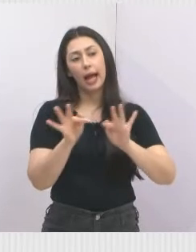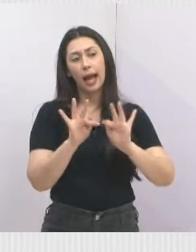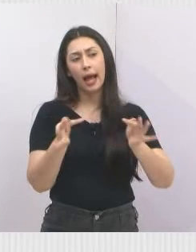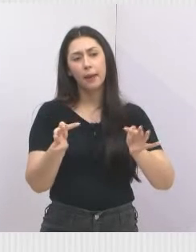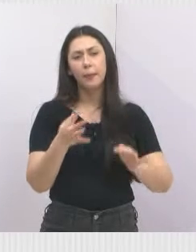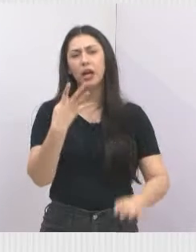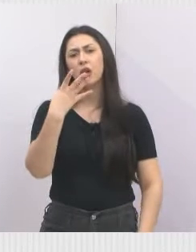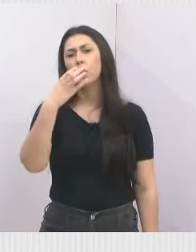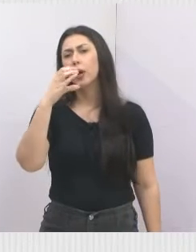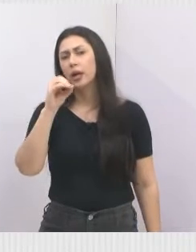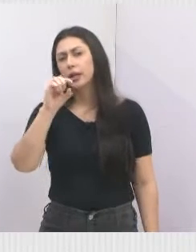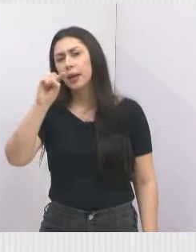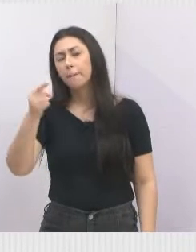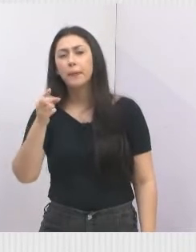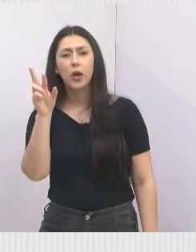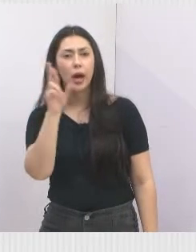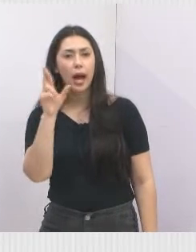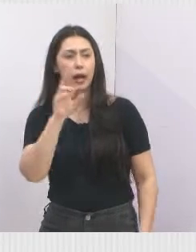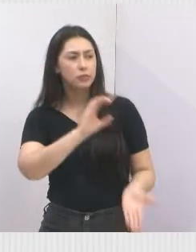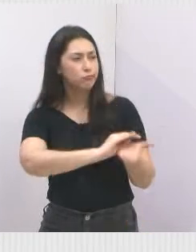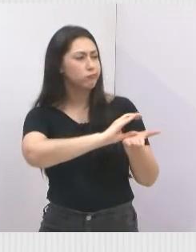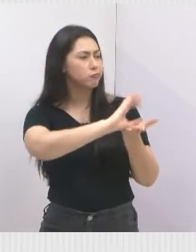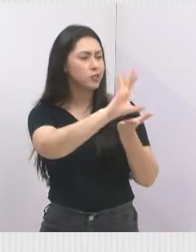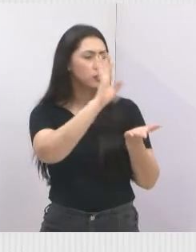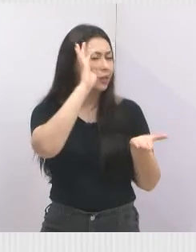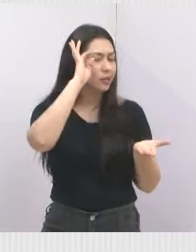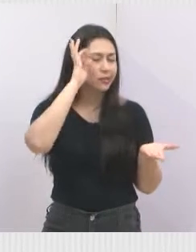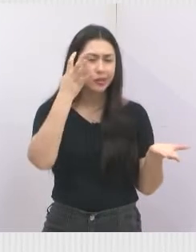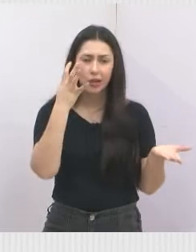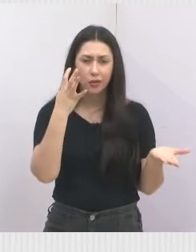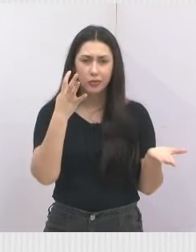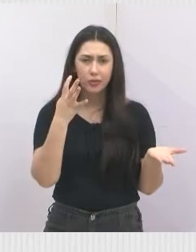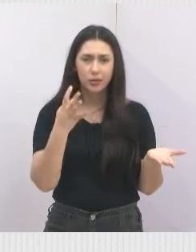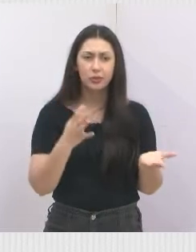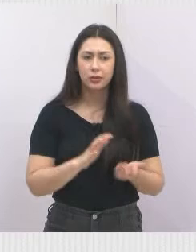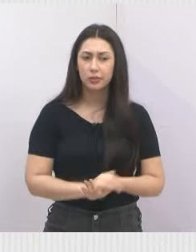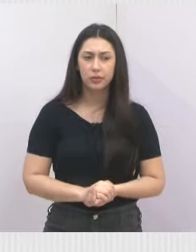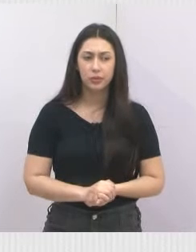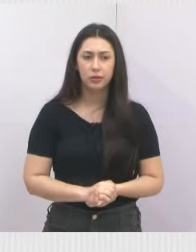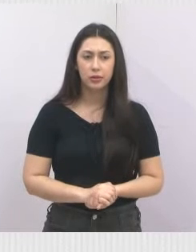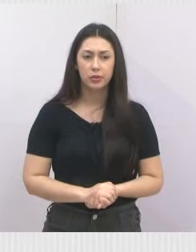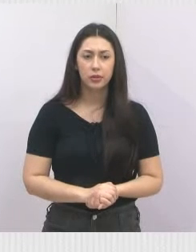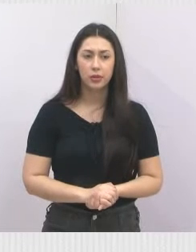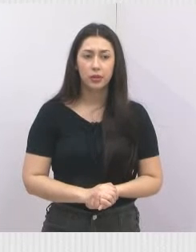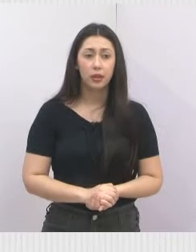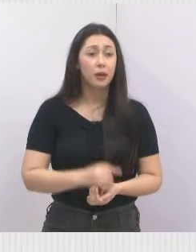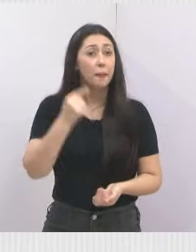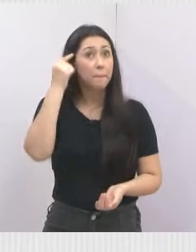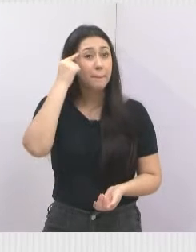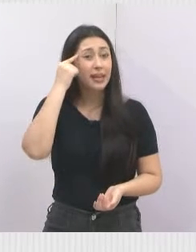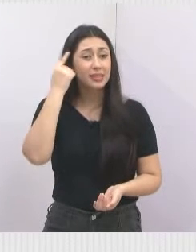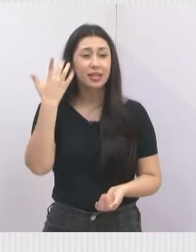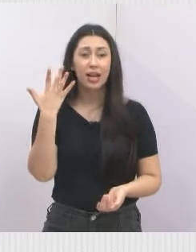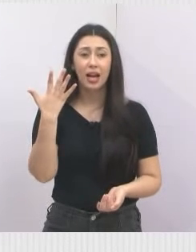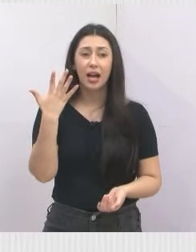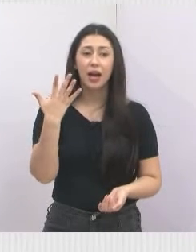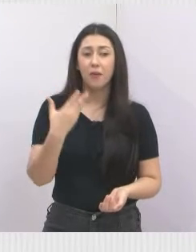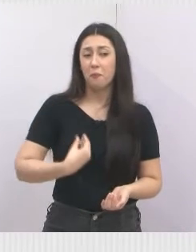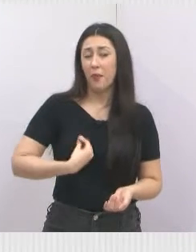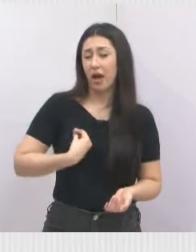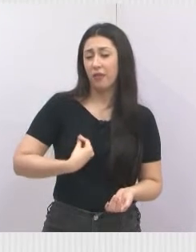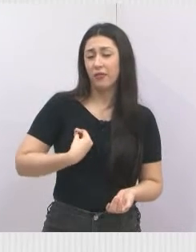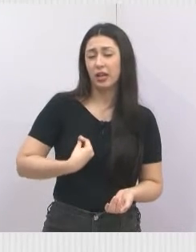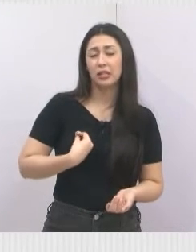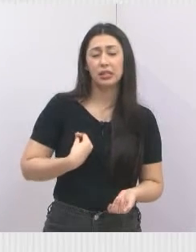40 mil que o vereador mandou, resolveu o problema. Não é muito. Quanto vale uma vida? Vão esperar cair na